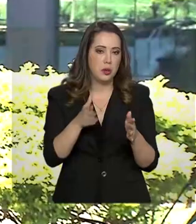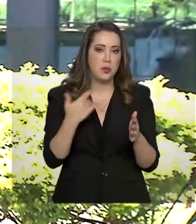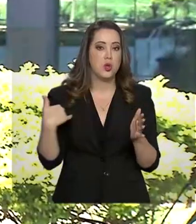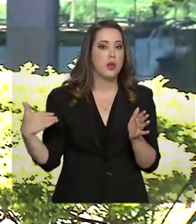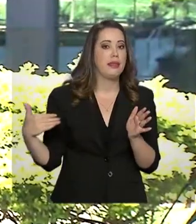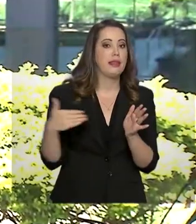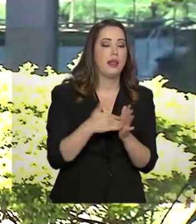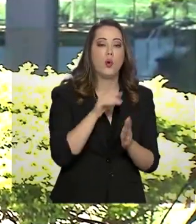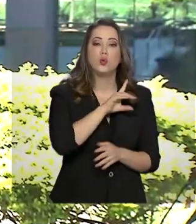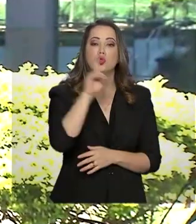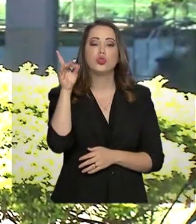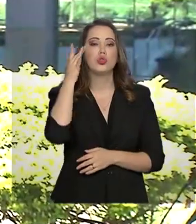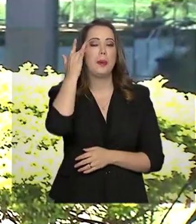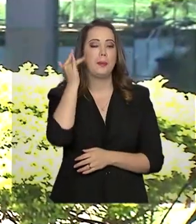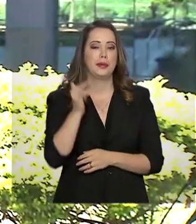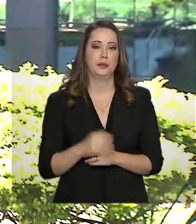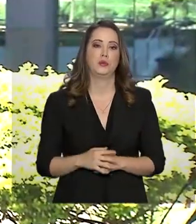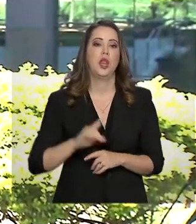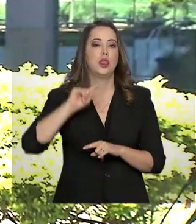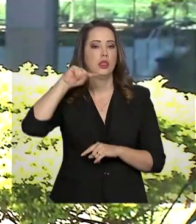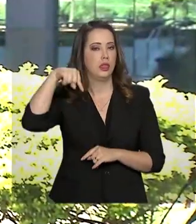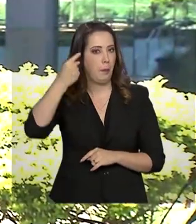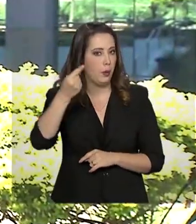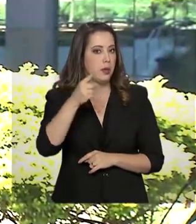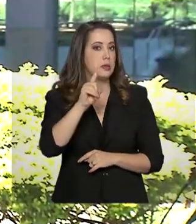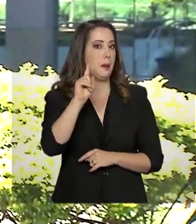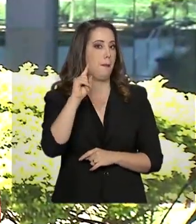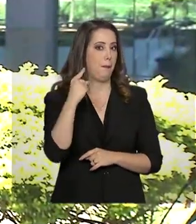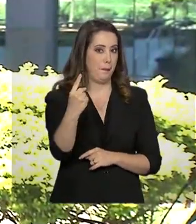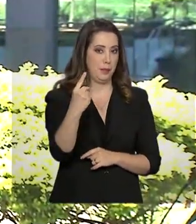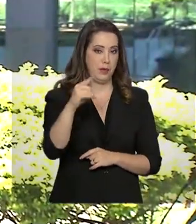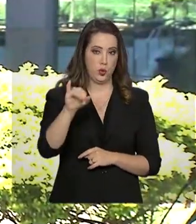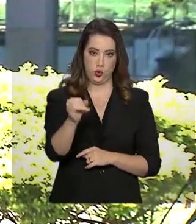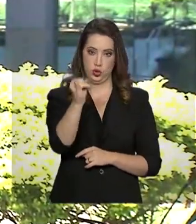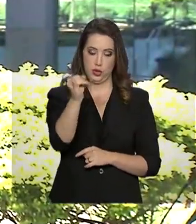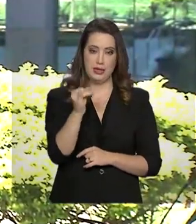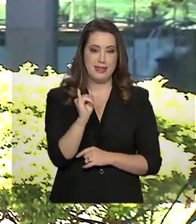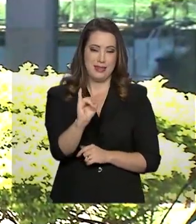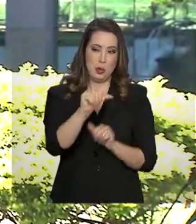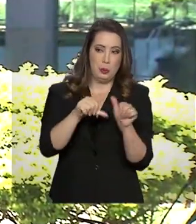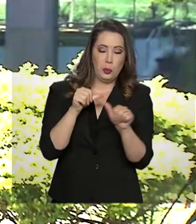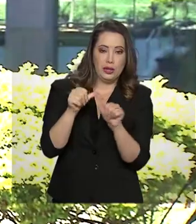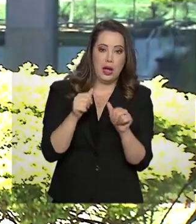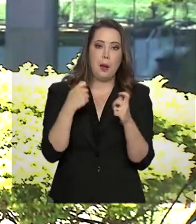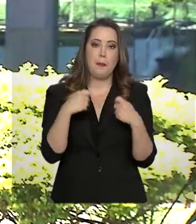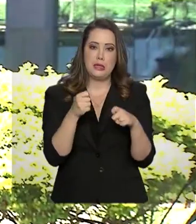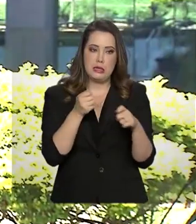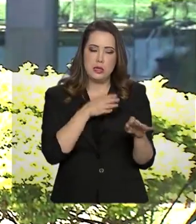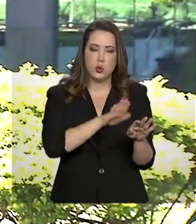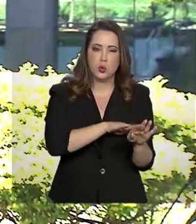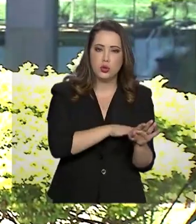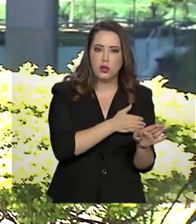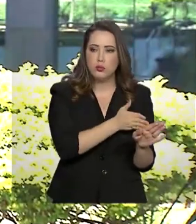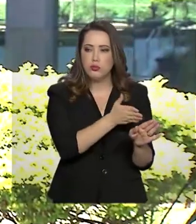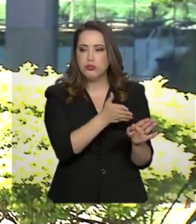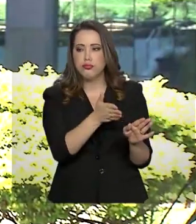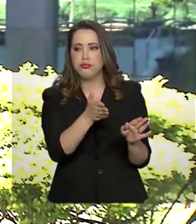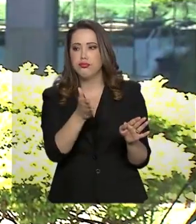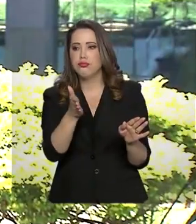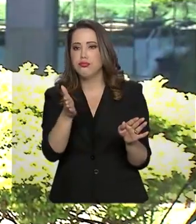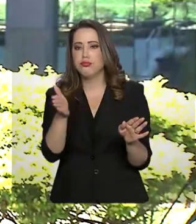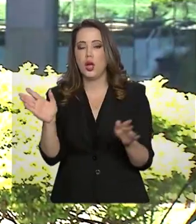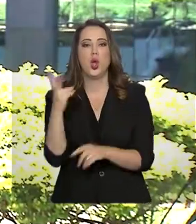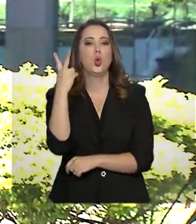até amanhã. A partir de 1º de janeiro, quem mudar de opção vai ter que cumprir uma carência de dois anos.